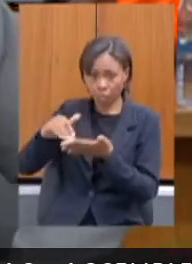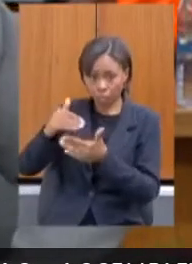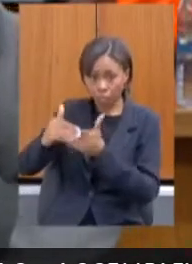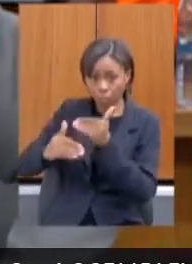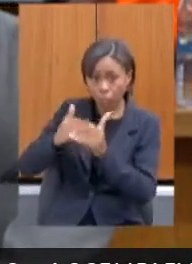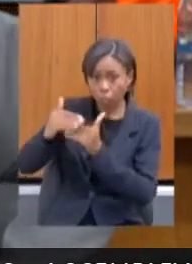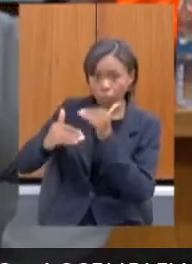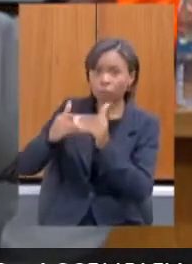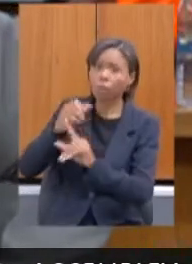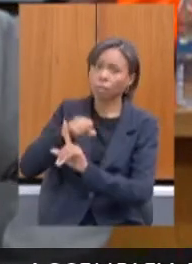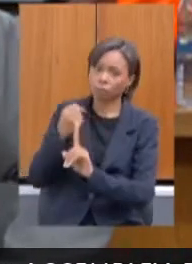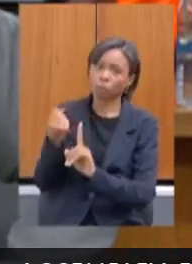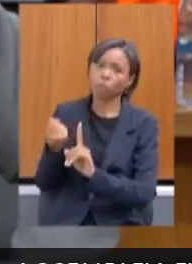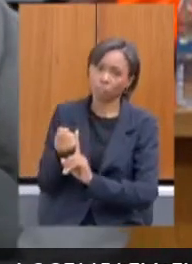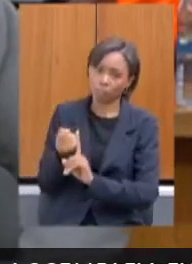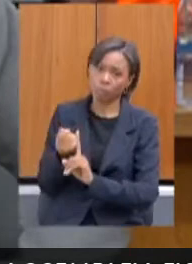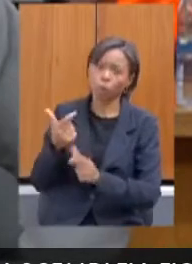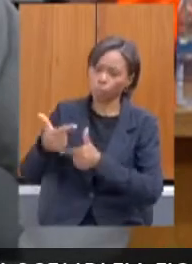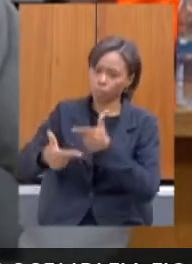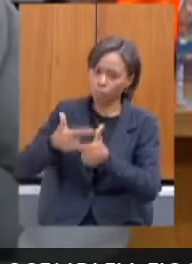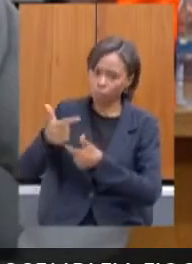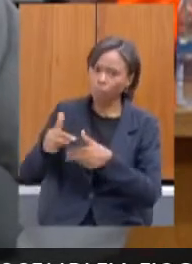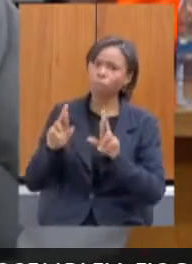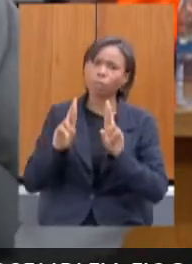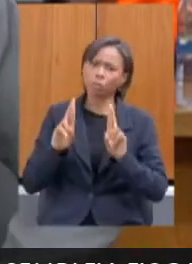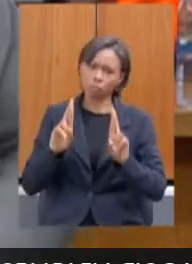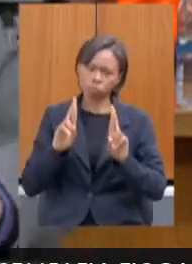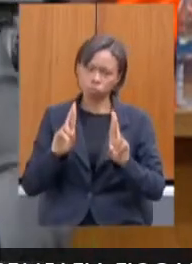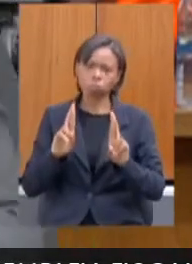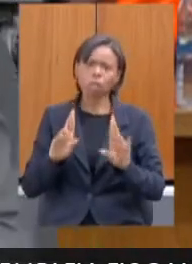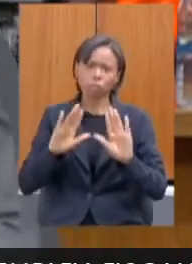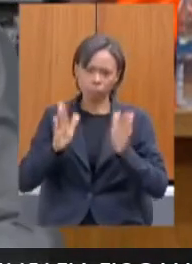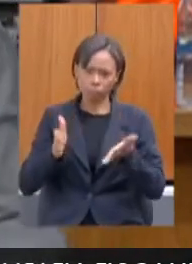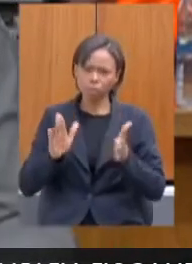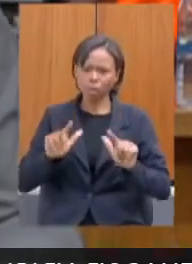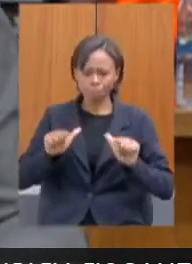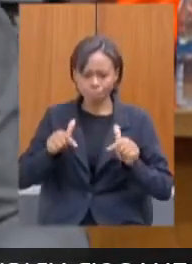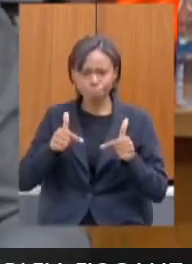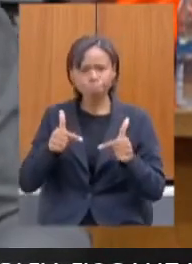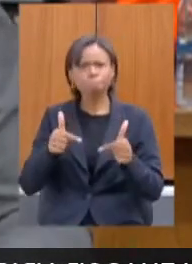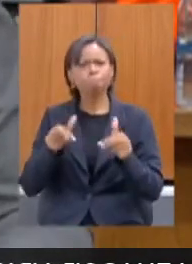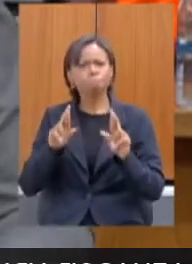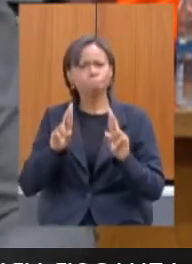responsável que vem sendo feito e de extrema